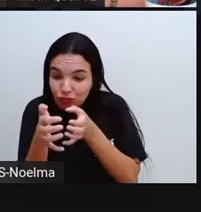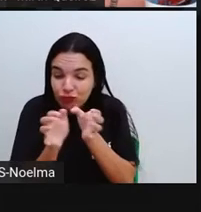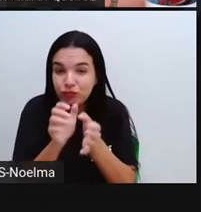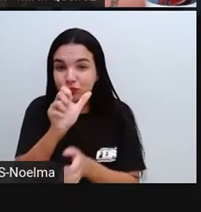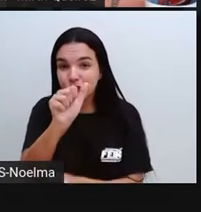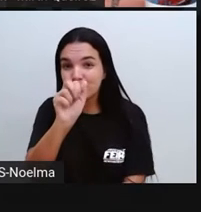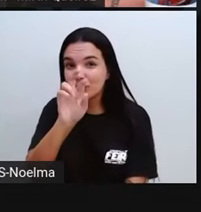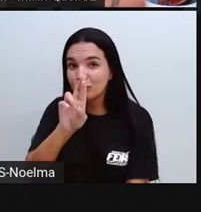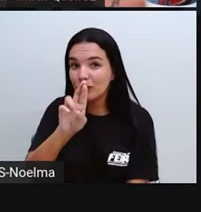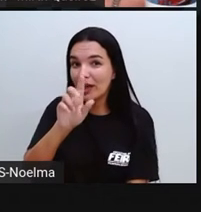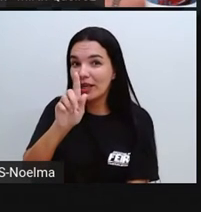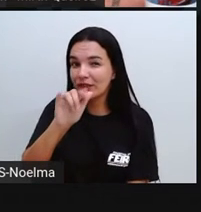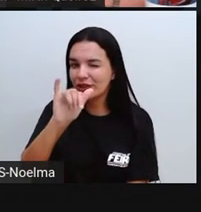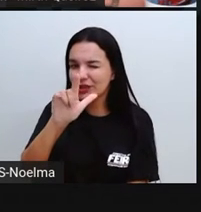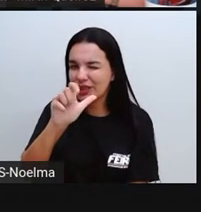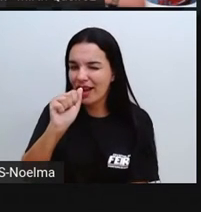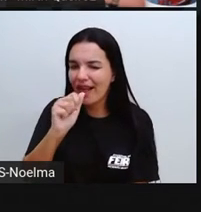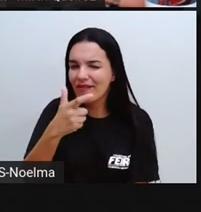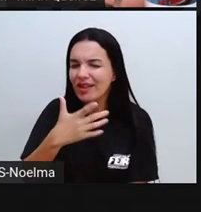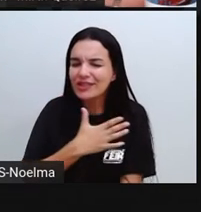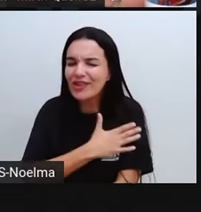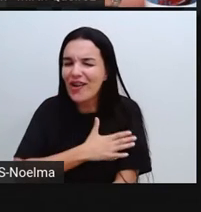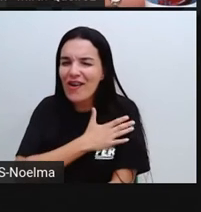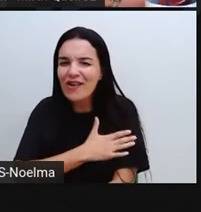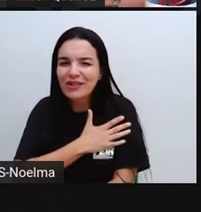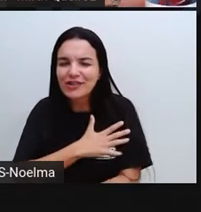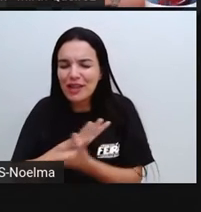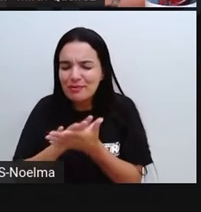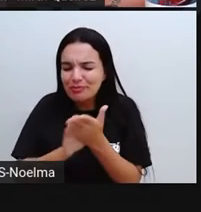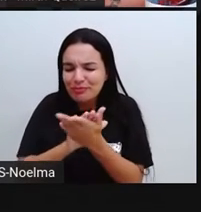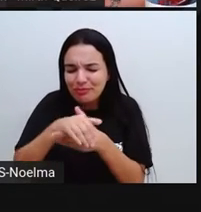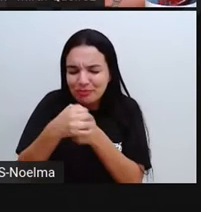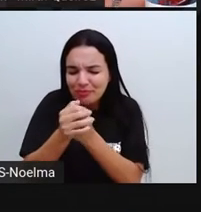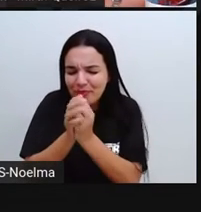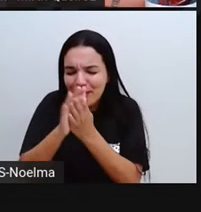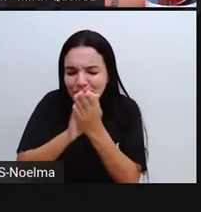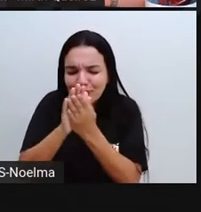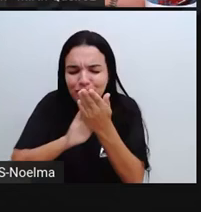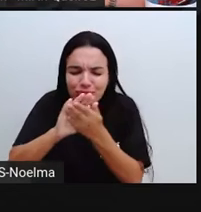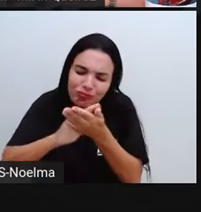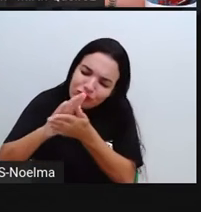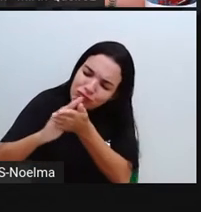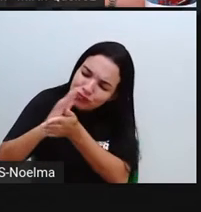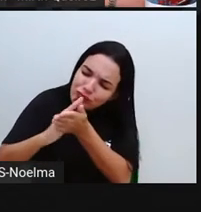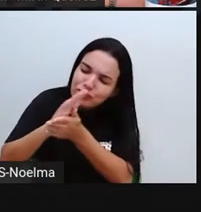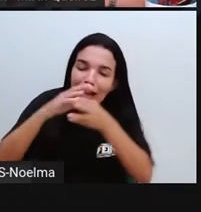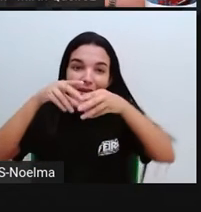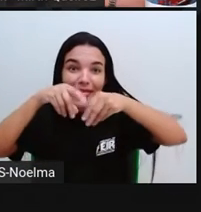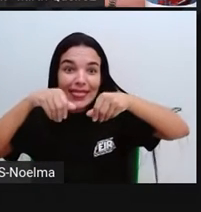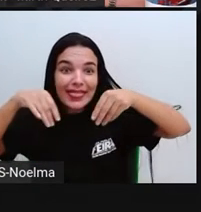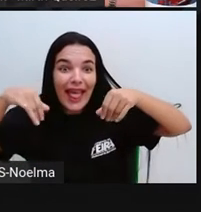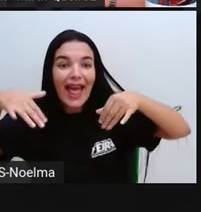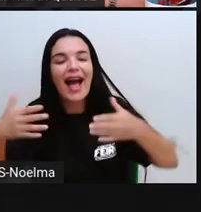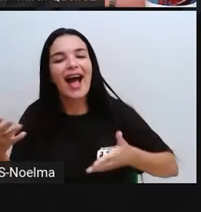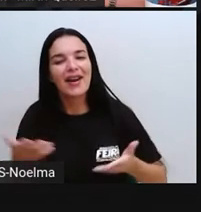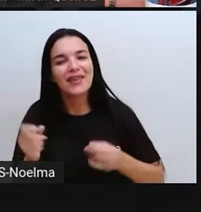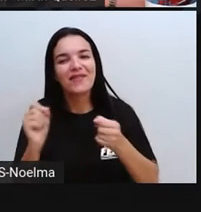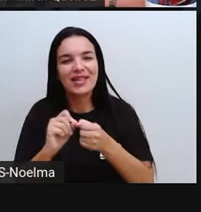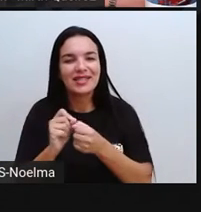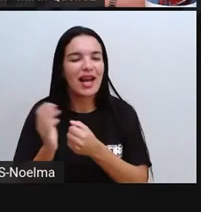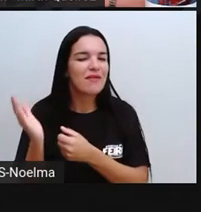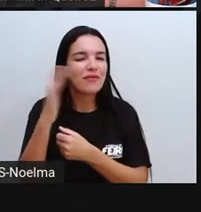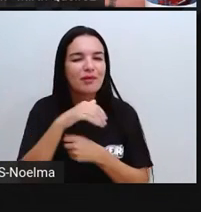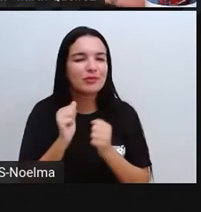quando a gente é pequenininho A gente gosta de mexer com terra, com barro A gente agora vai fazer essa arte